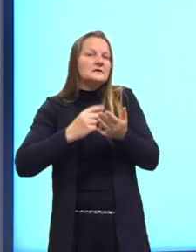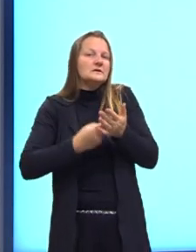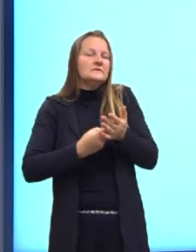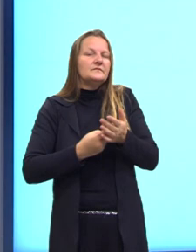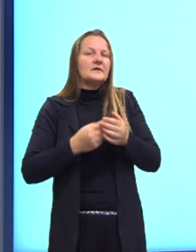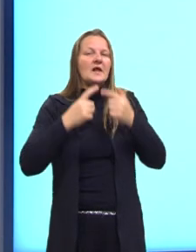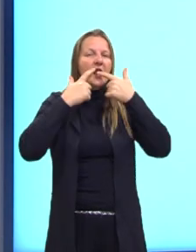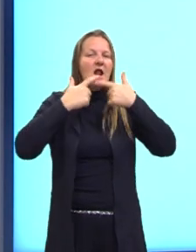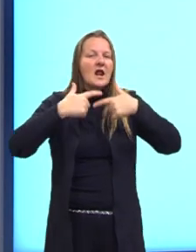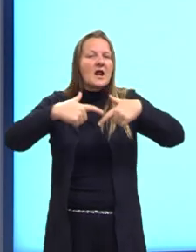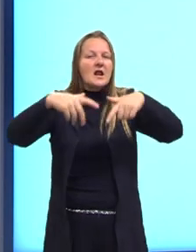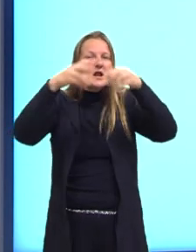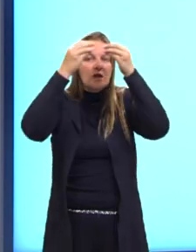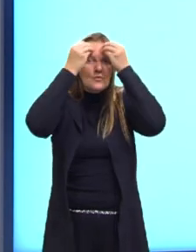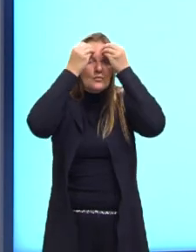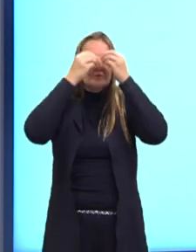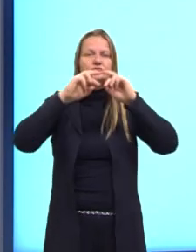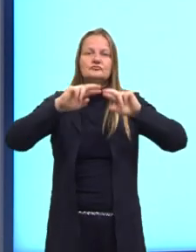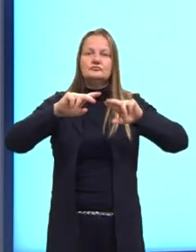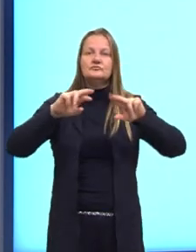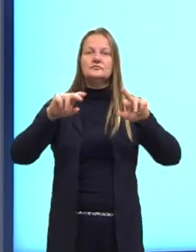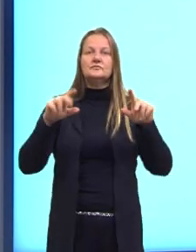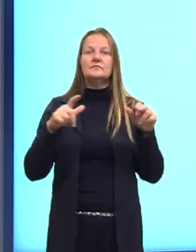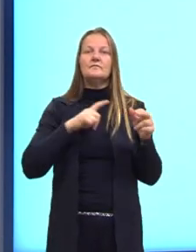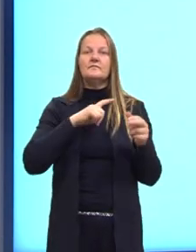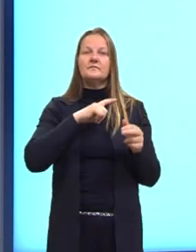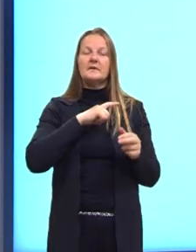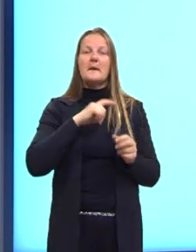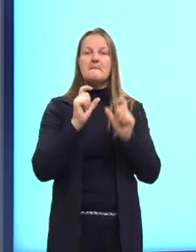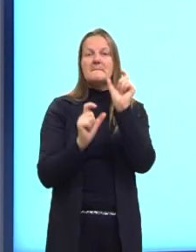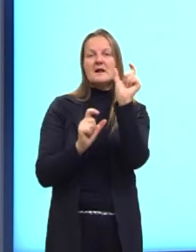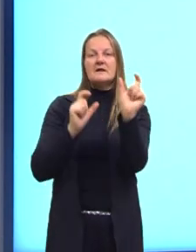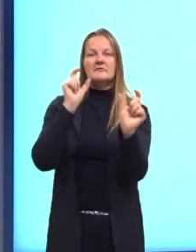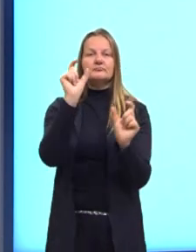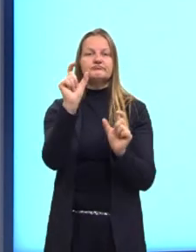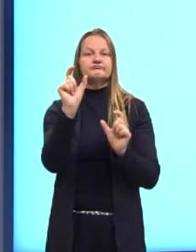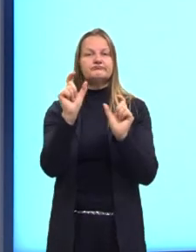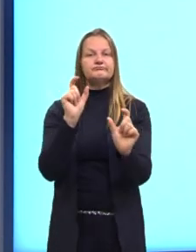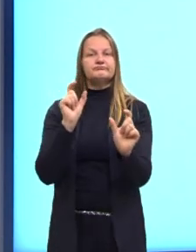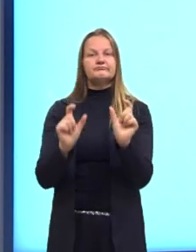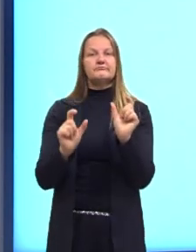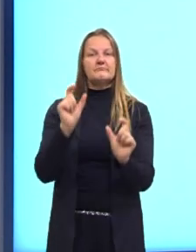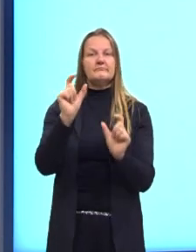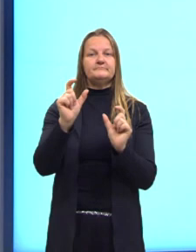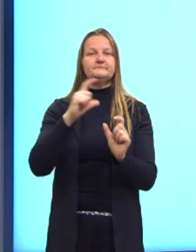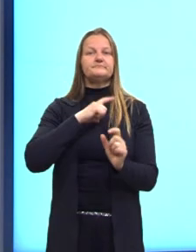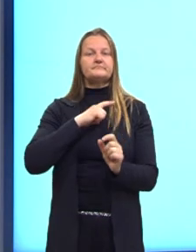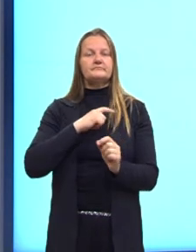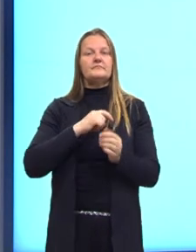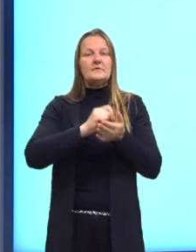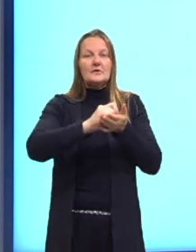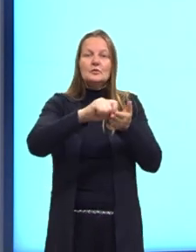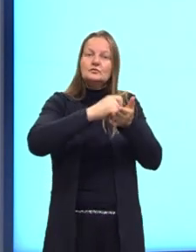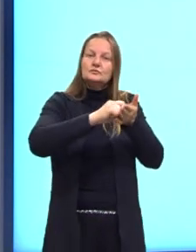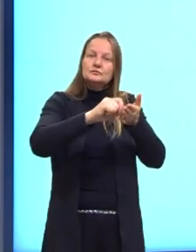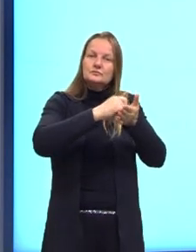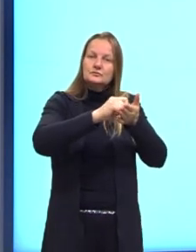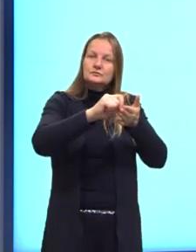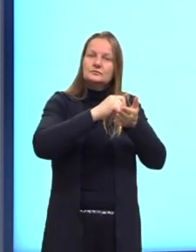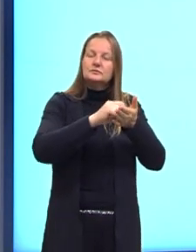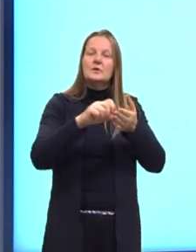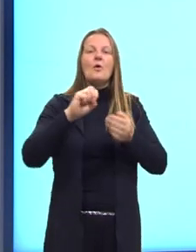linguagem que ela é formada a partir de palavras. Sejam elas escritas